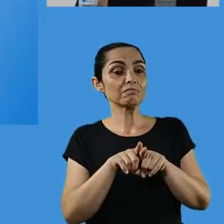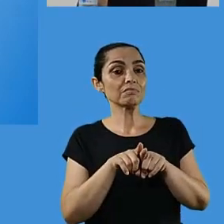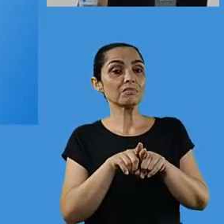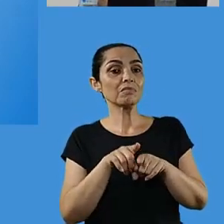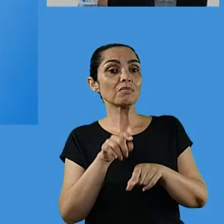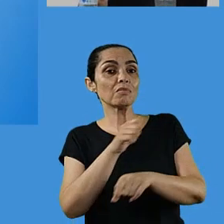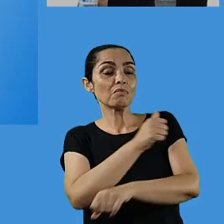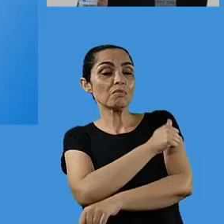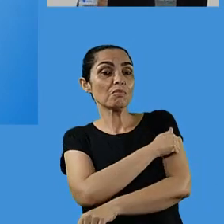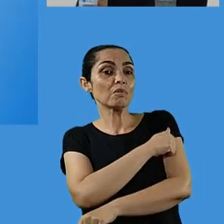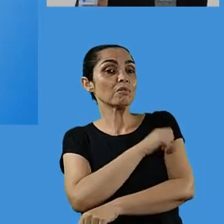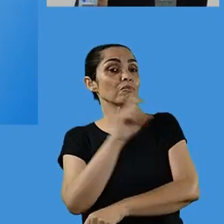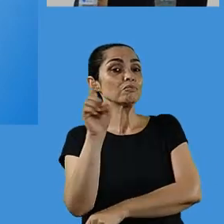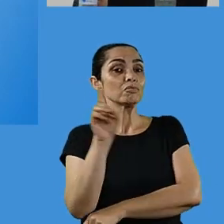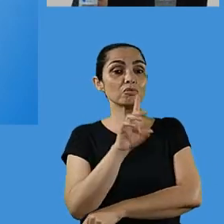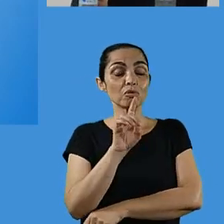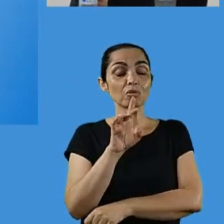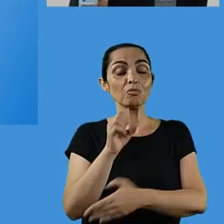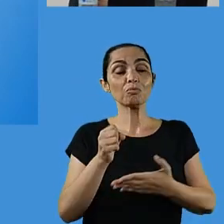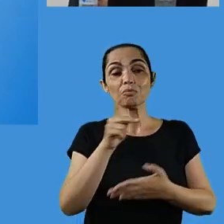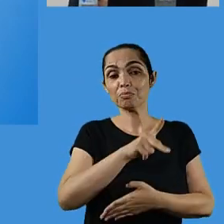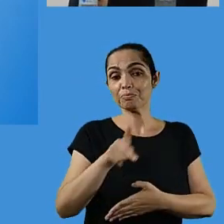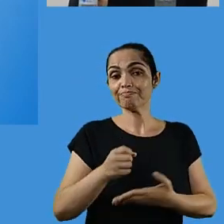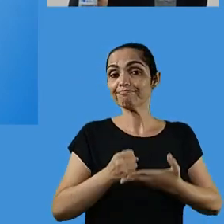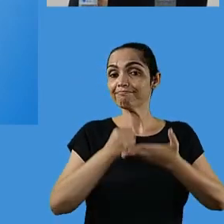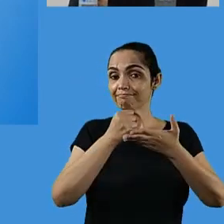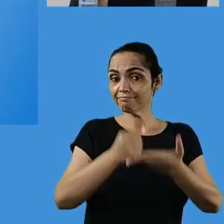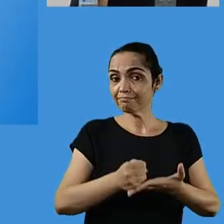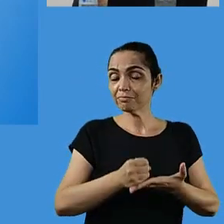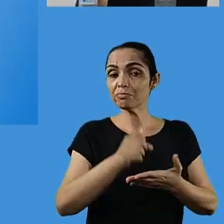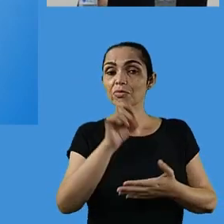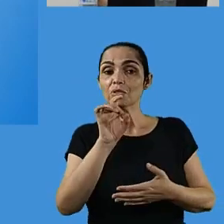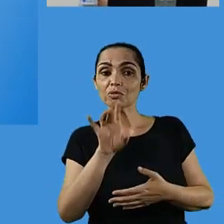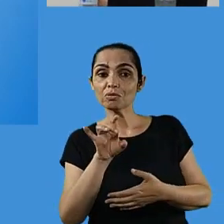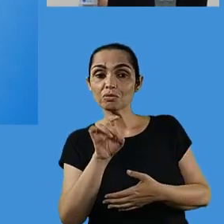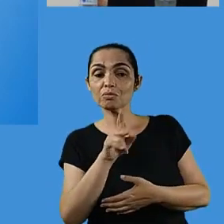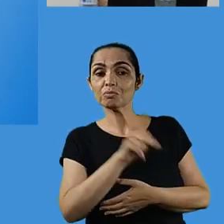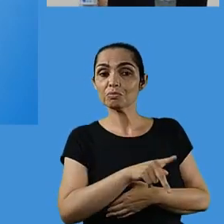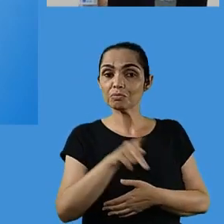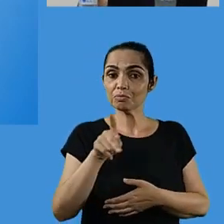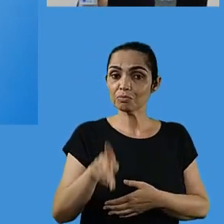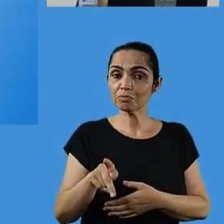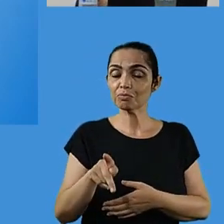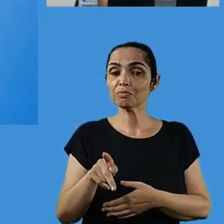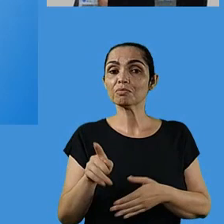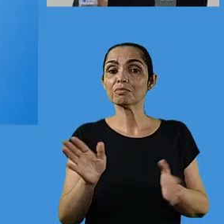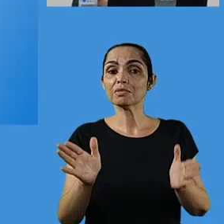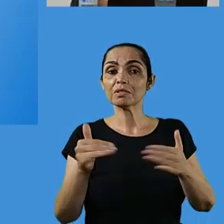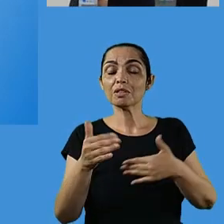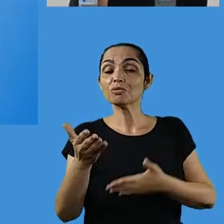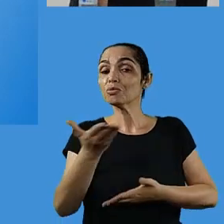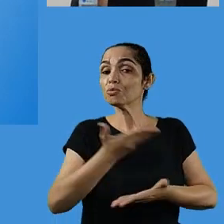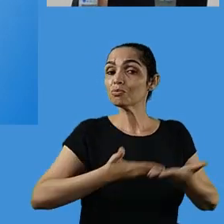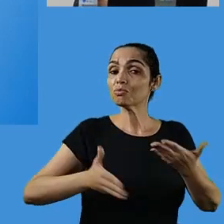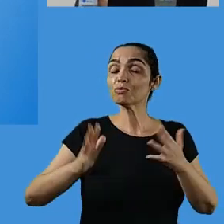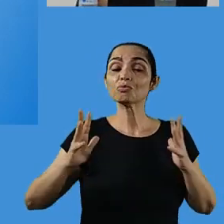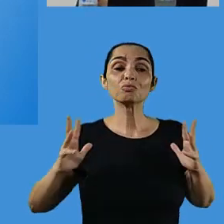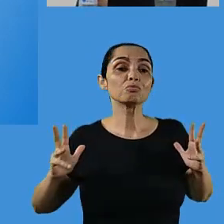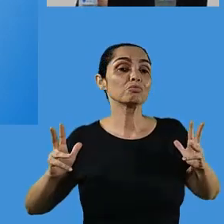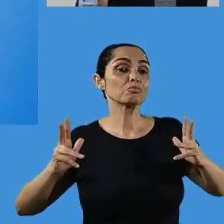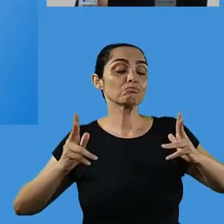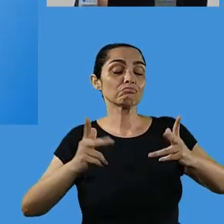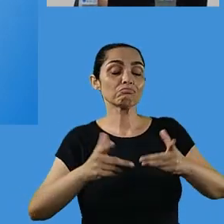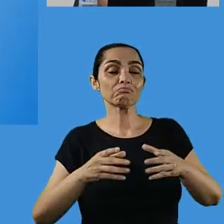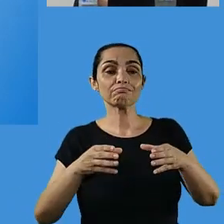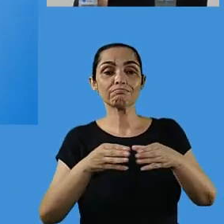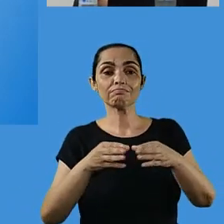do apoio, que ele não é somente do professor da sala de aula, mas ele é de toda a comunidade escolar. Então,